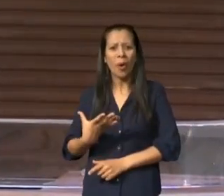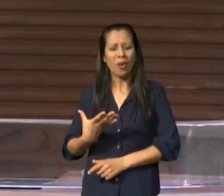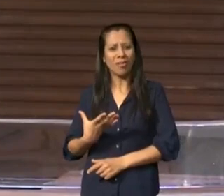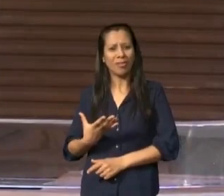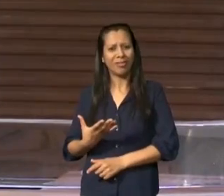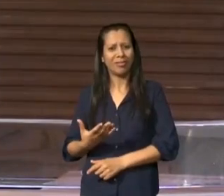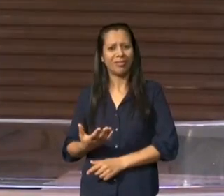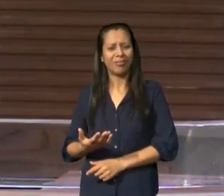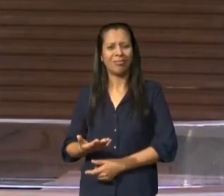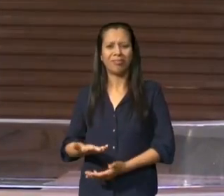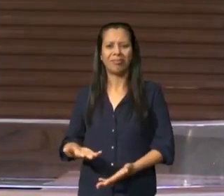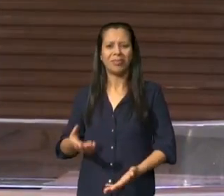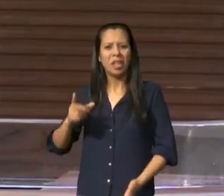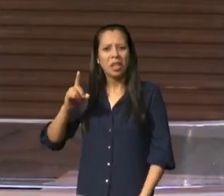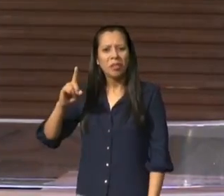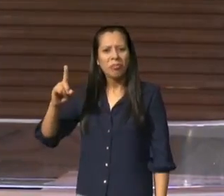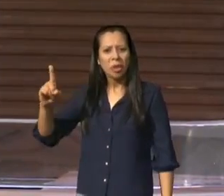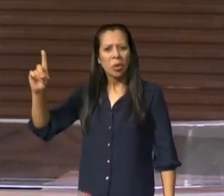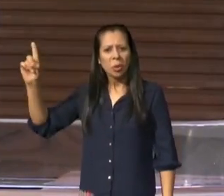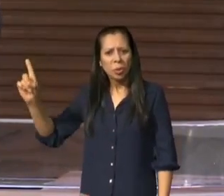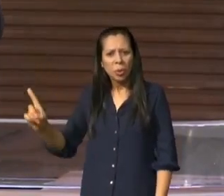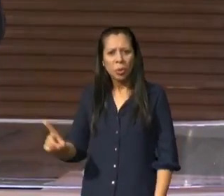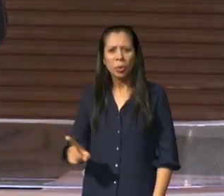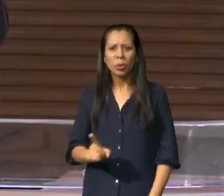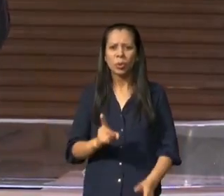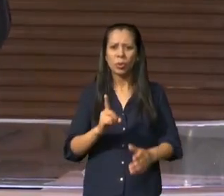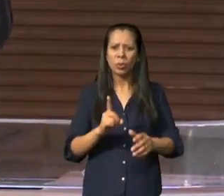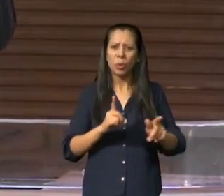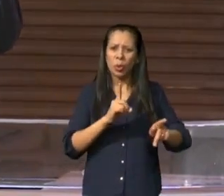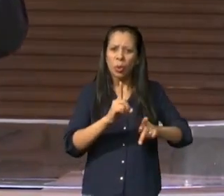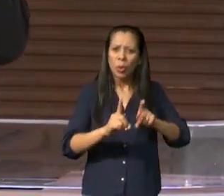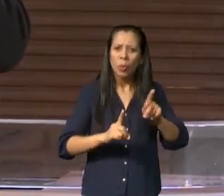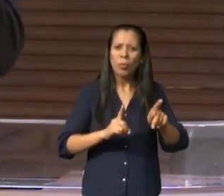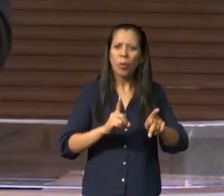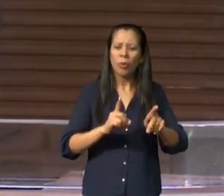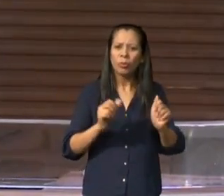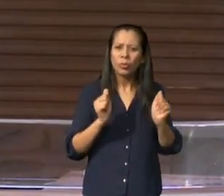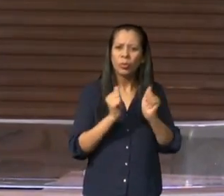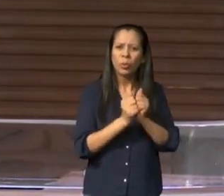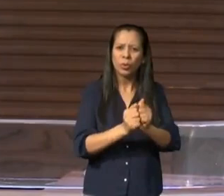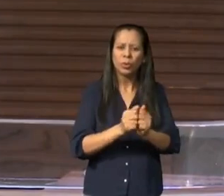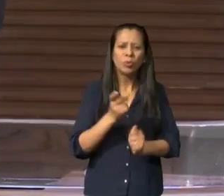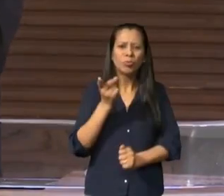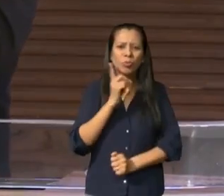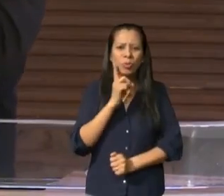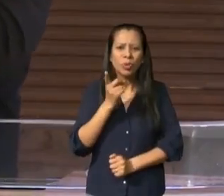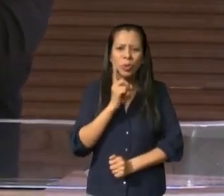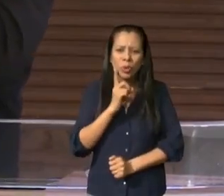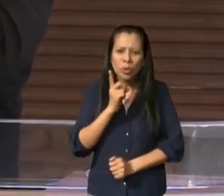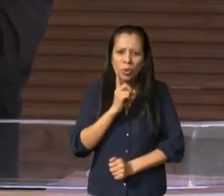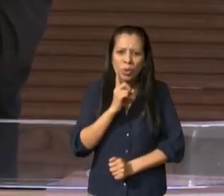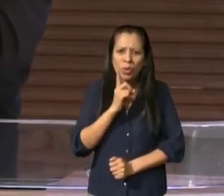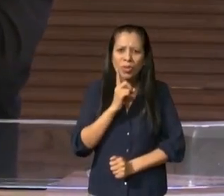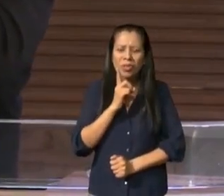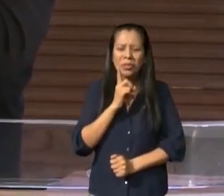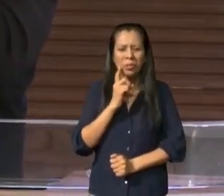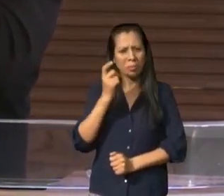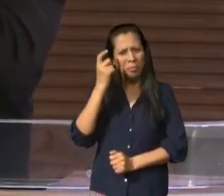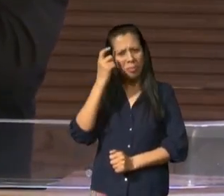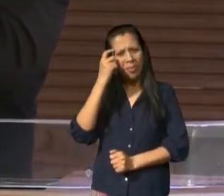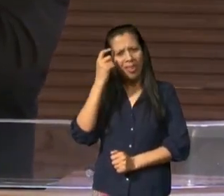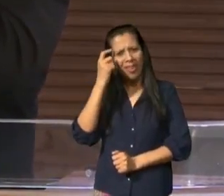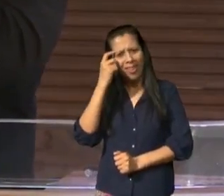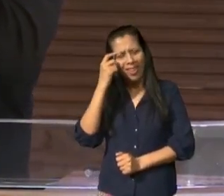Deus estava presente inclusive na proteção diária não era só de manhã não durante o dia todo durante a